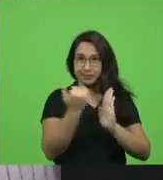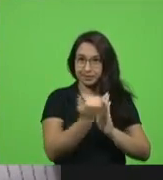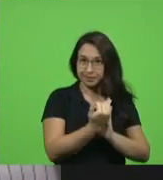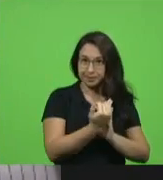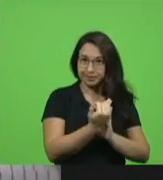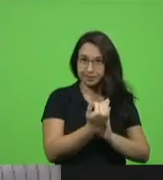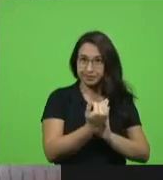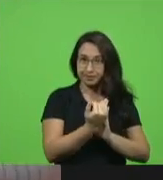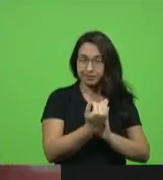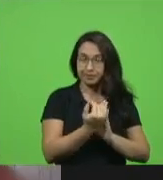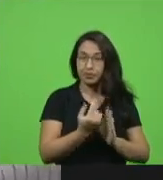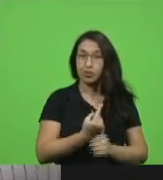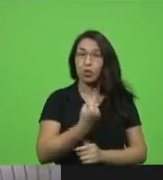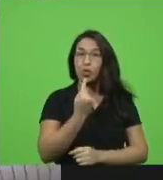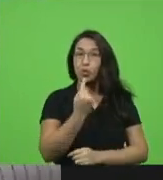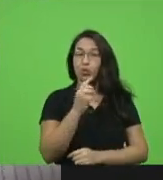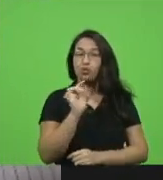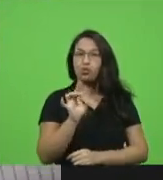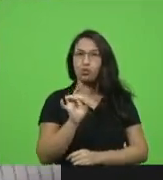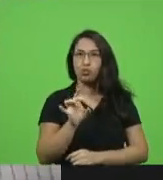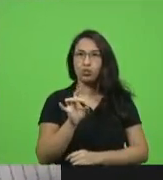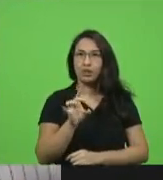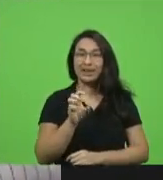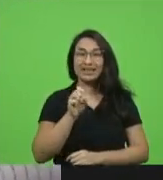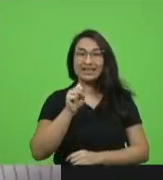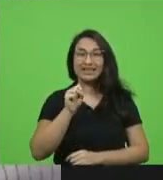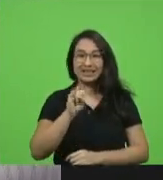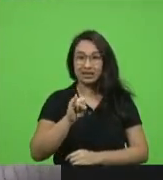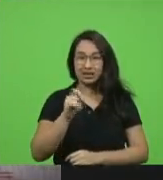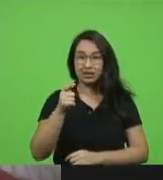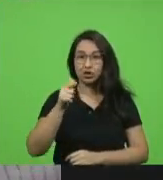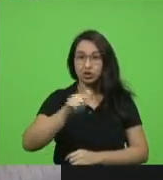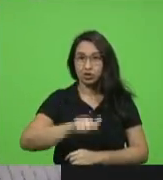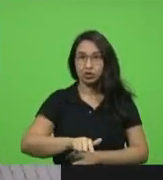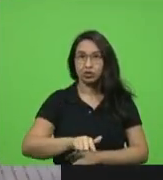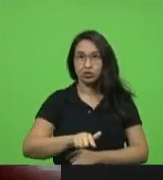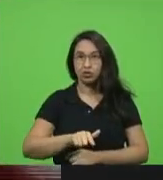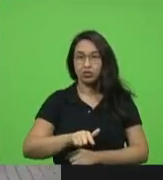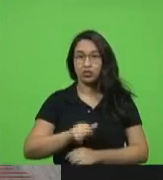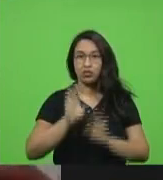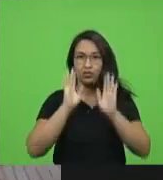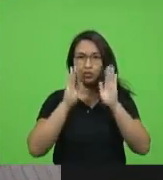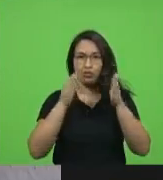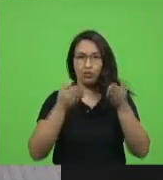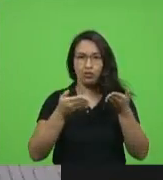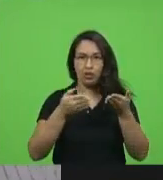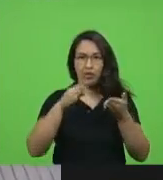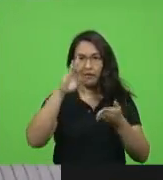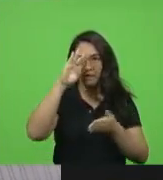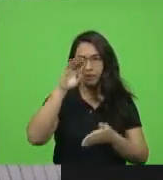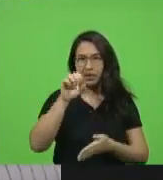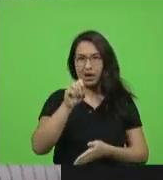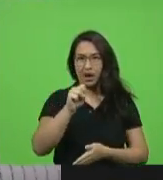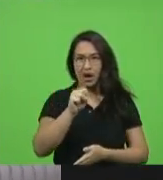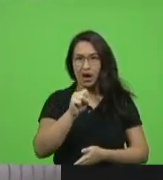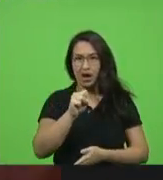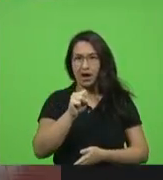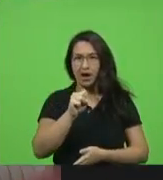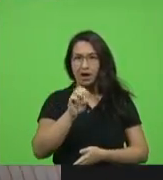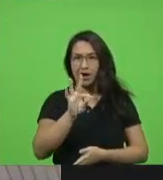se nós tivermos uma vez mais um foco de febre aftosa dentro do estado